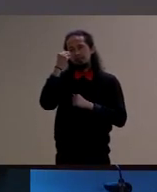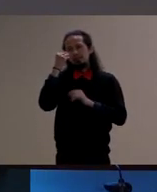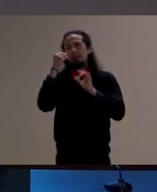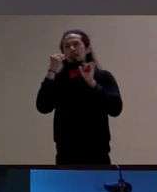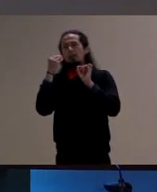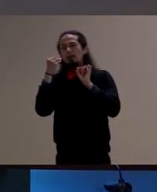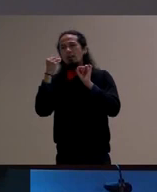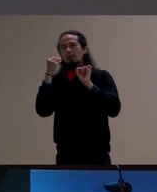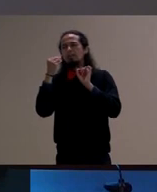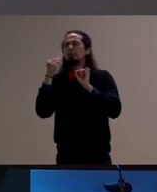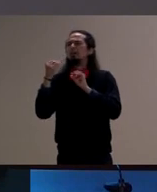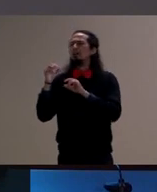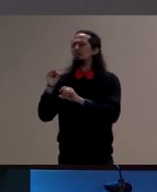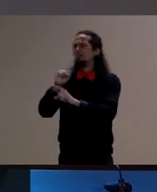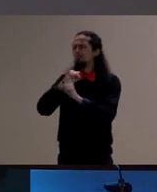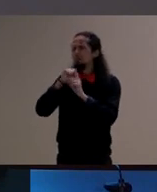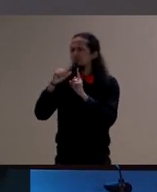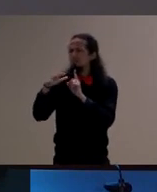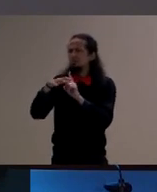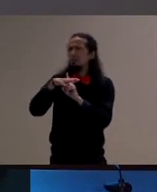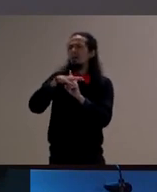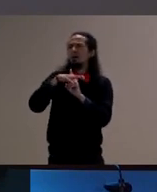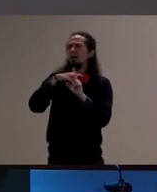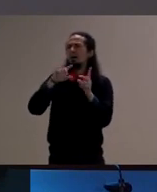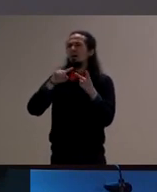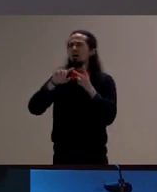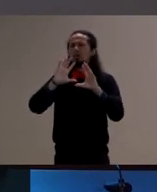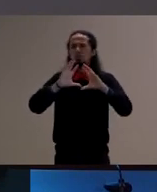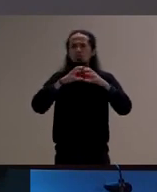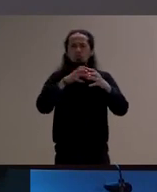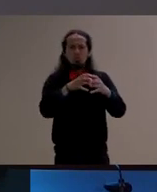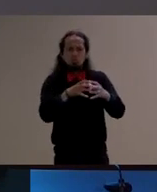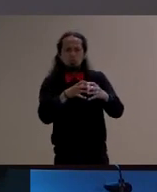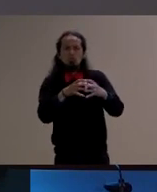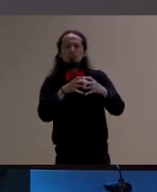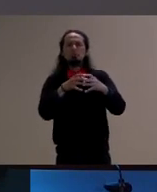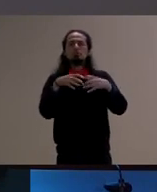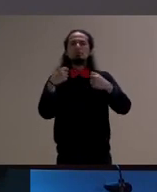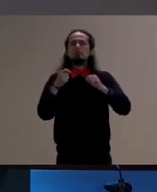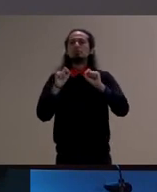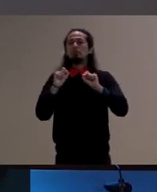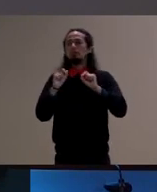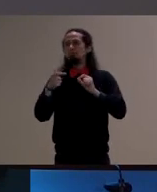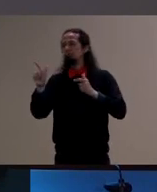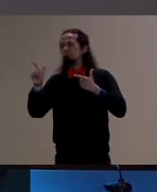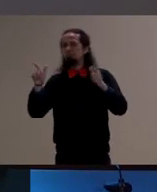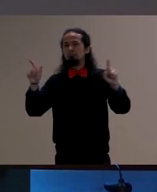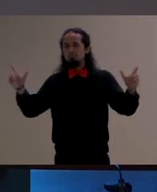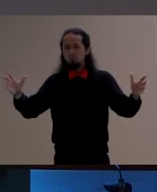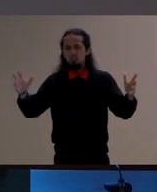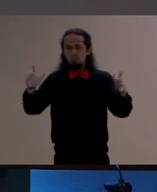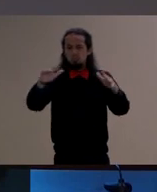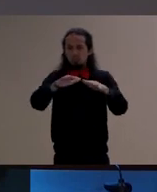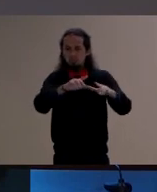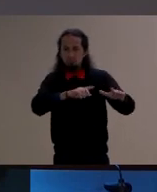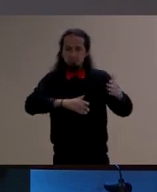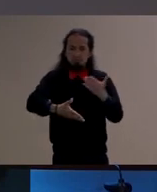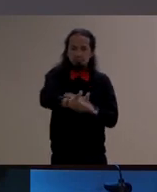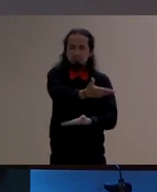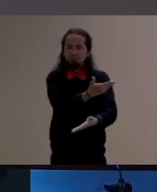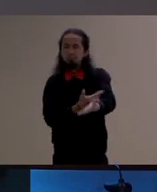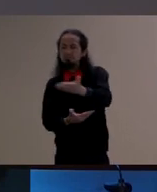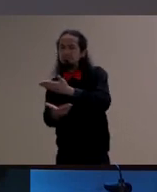coletiva e depende de uma interação com o outro então recupera aquela ideia lá de que a experiência